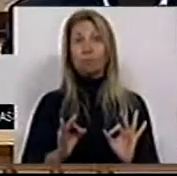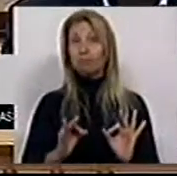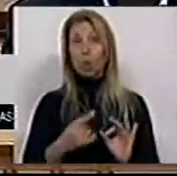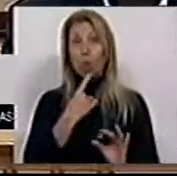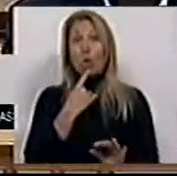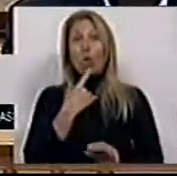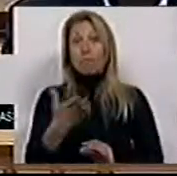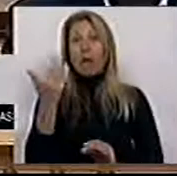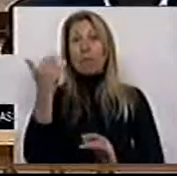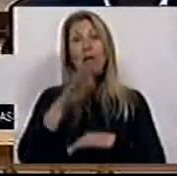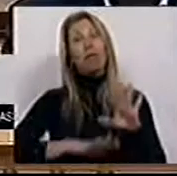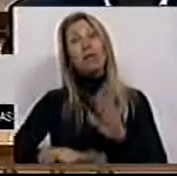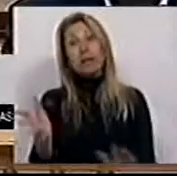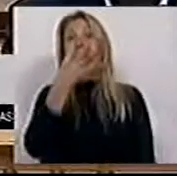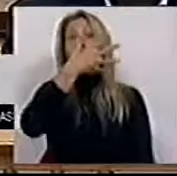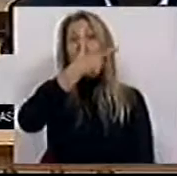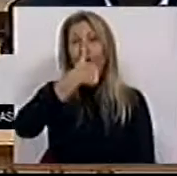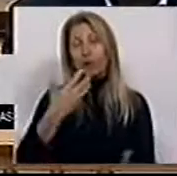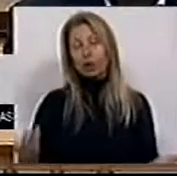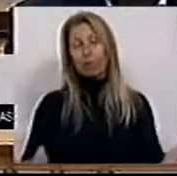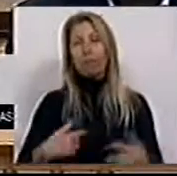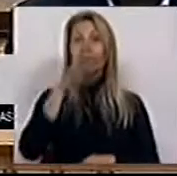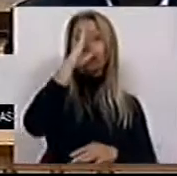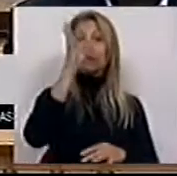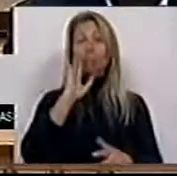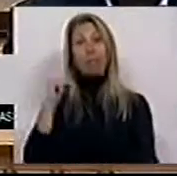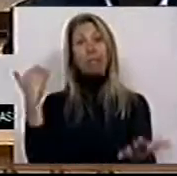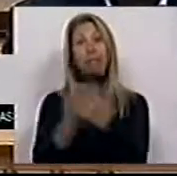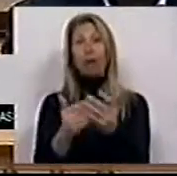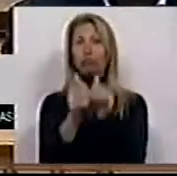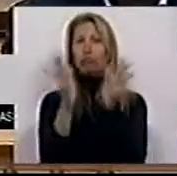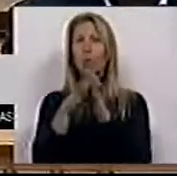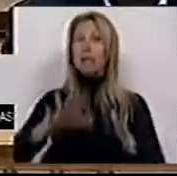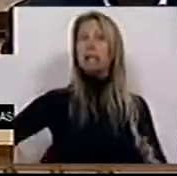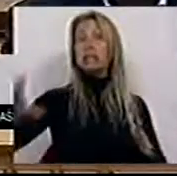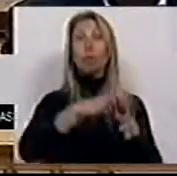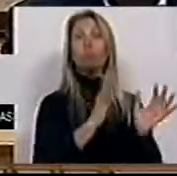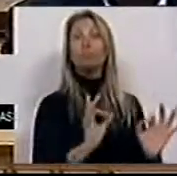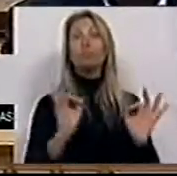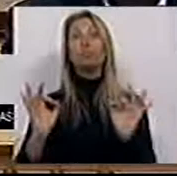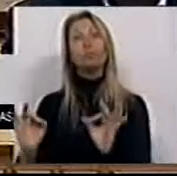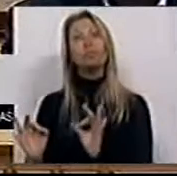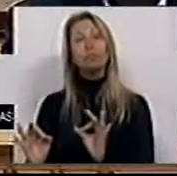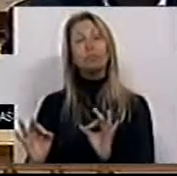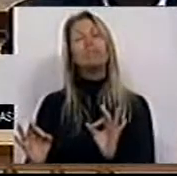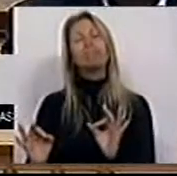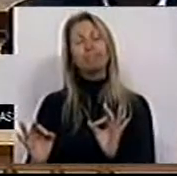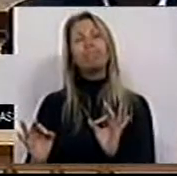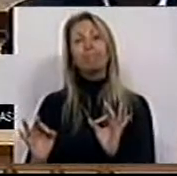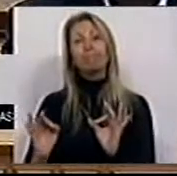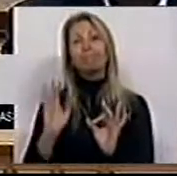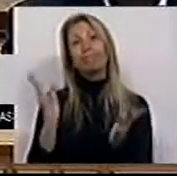sabemos que pôr no terreno todas estas situações dependem, depende